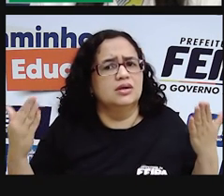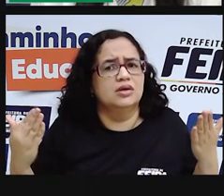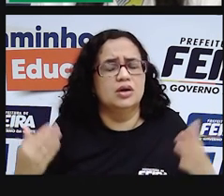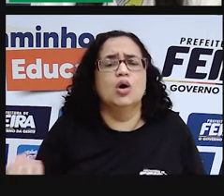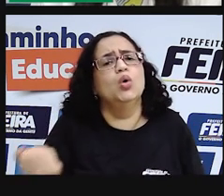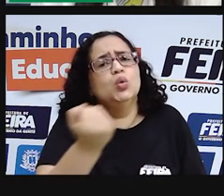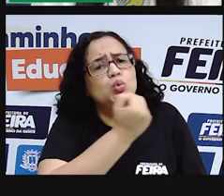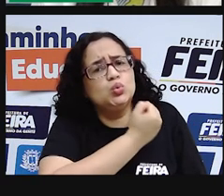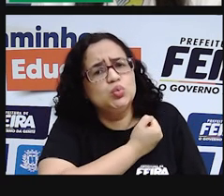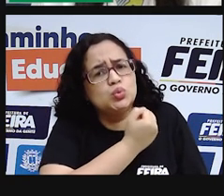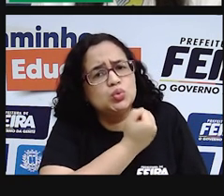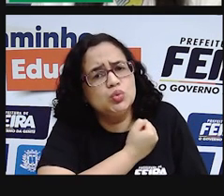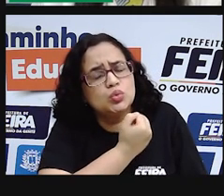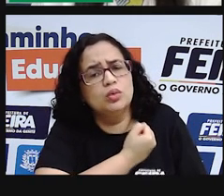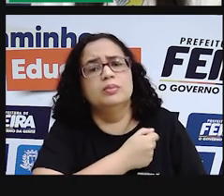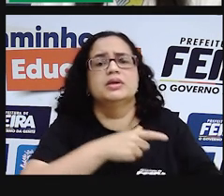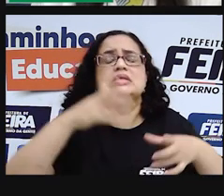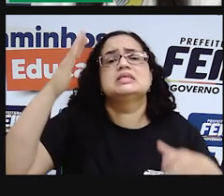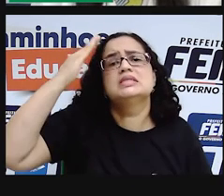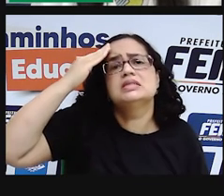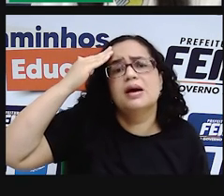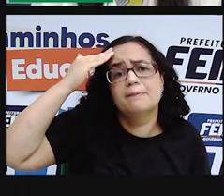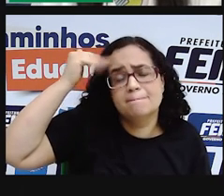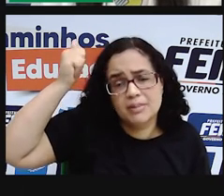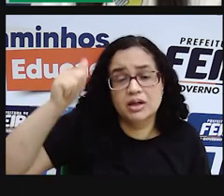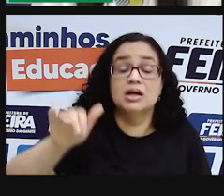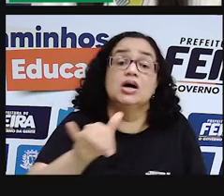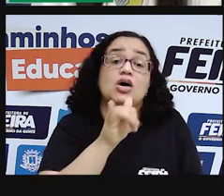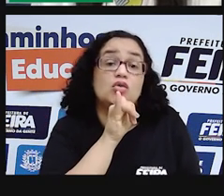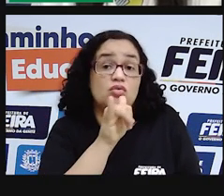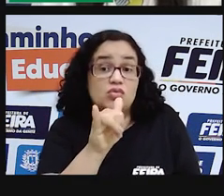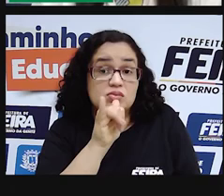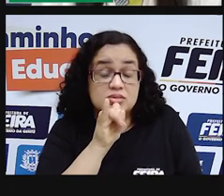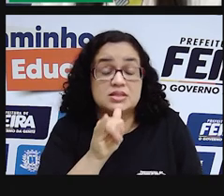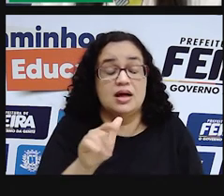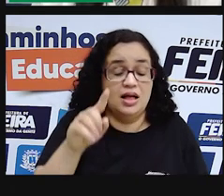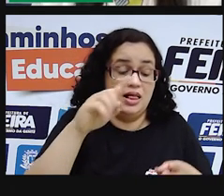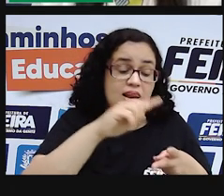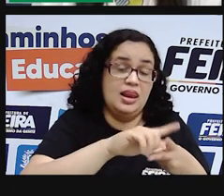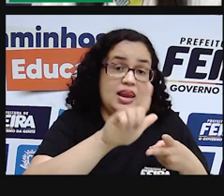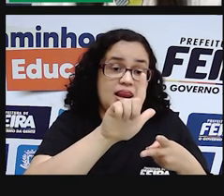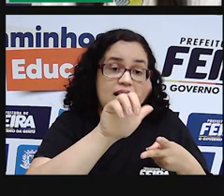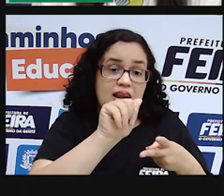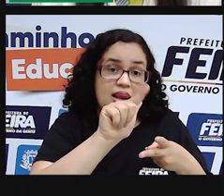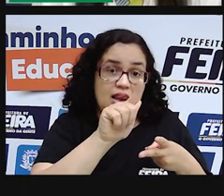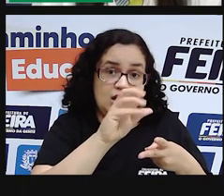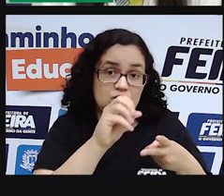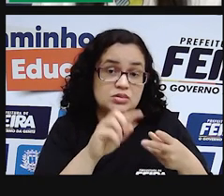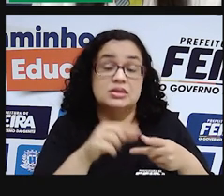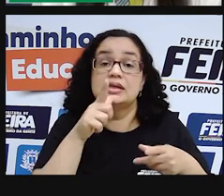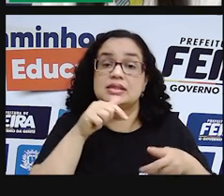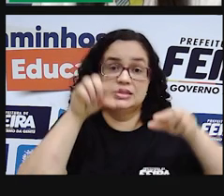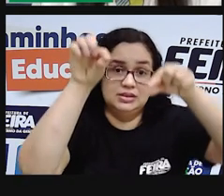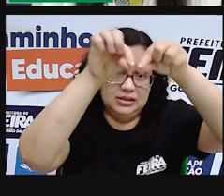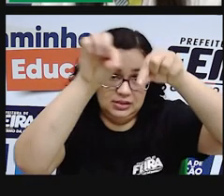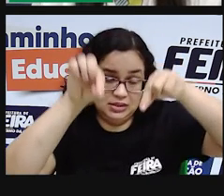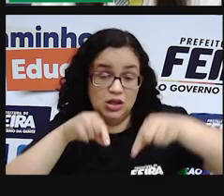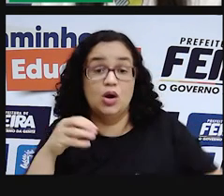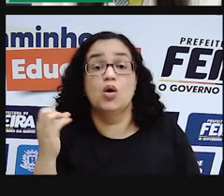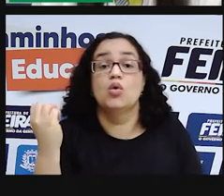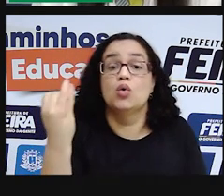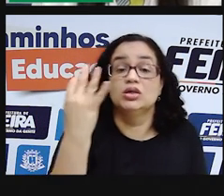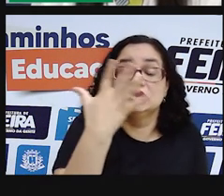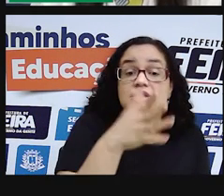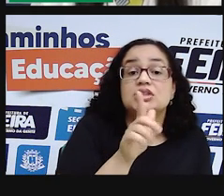diante de um número tão grande, diante de saber a informação de que os lagos, que as lagoas, eles concentram uma grande quantidade